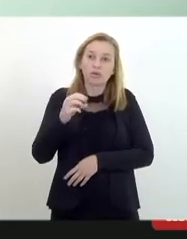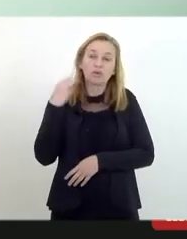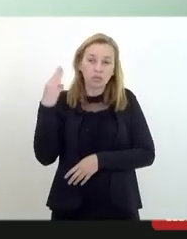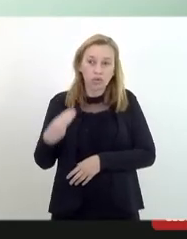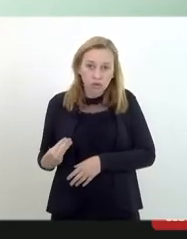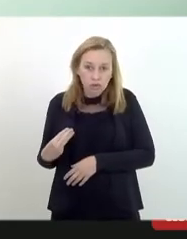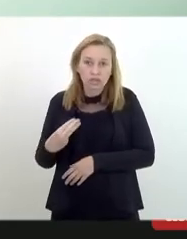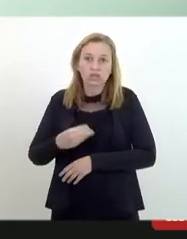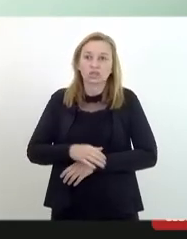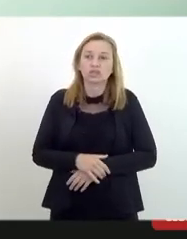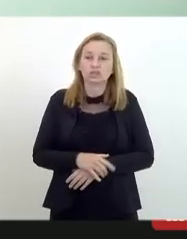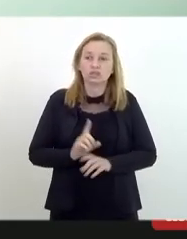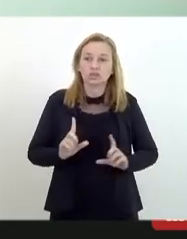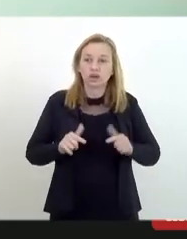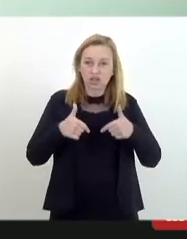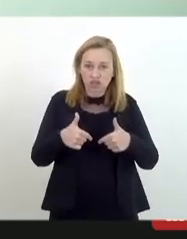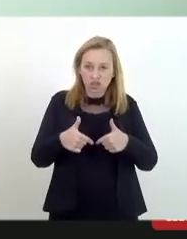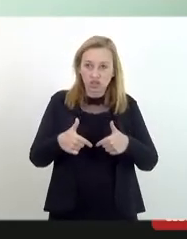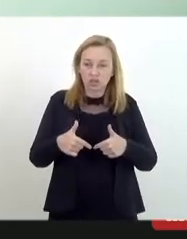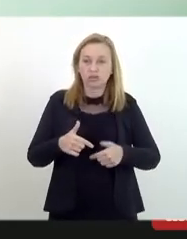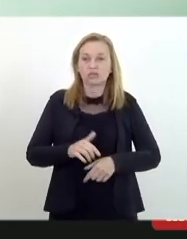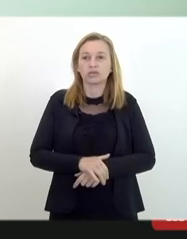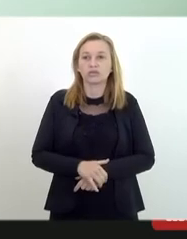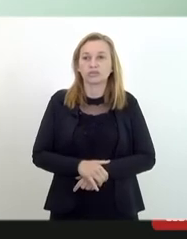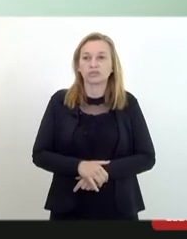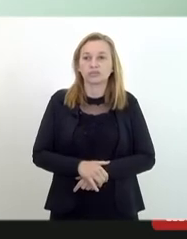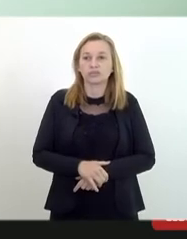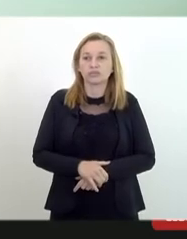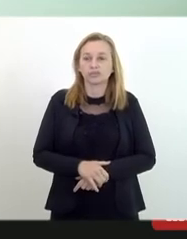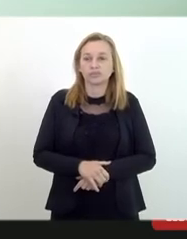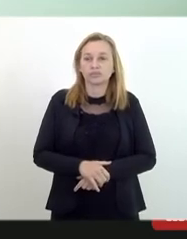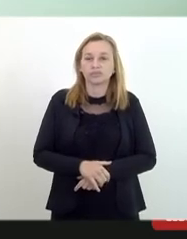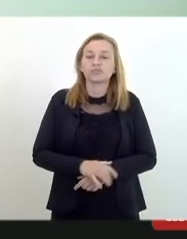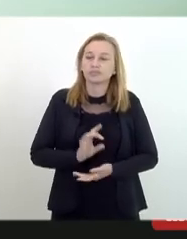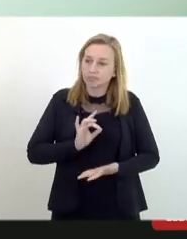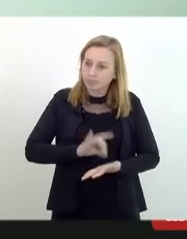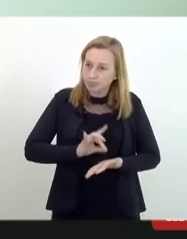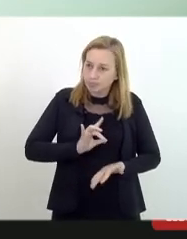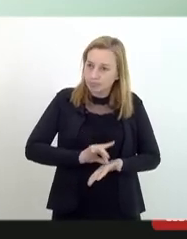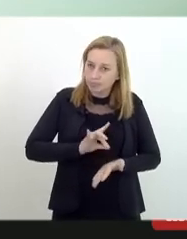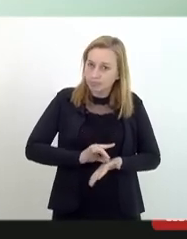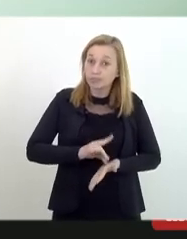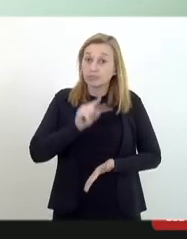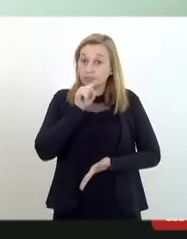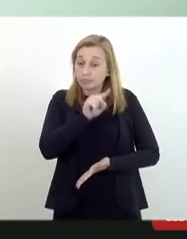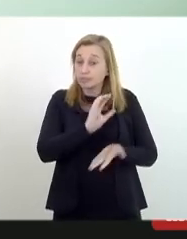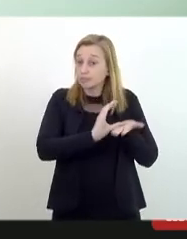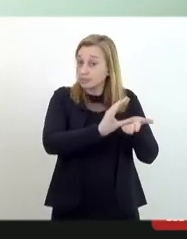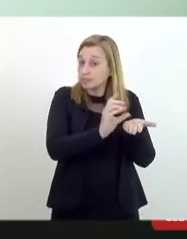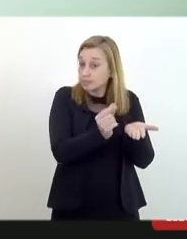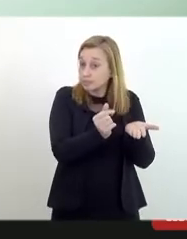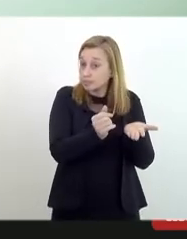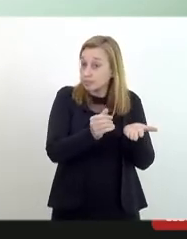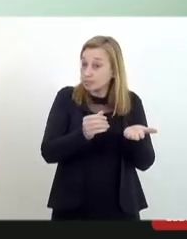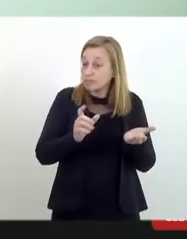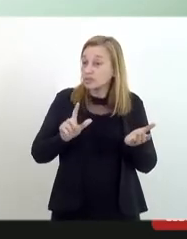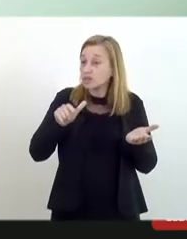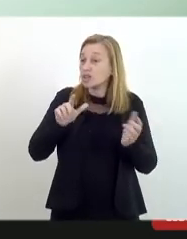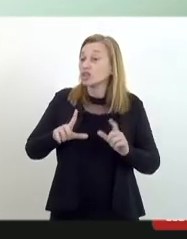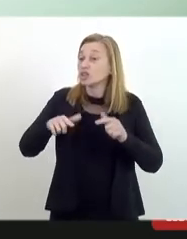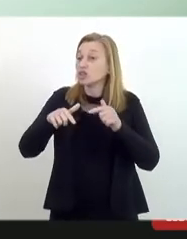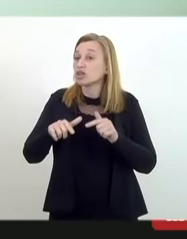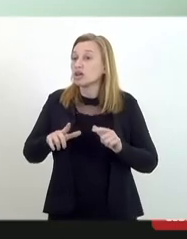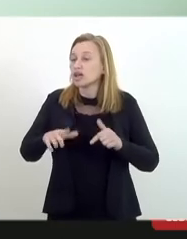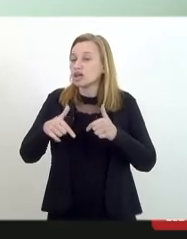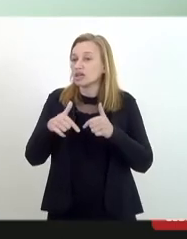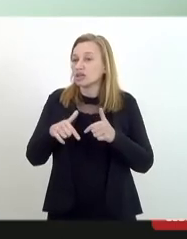ação mais contundente para que na verdade esse orçamento chegue até esses programas